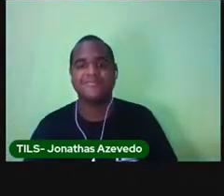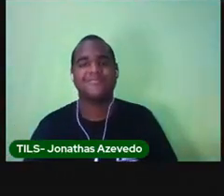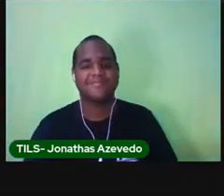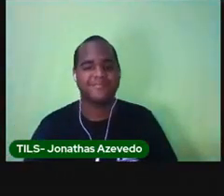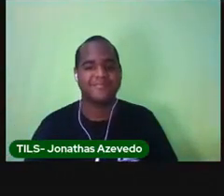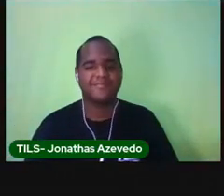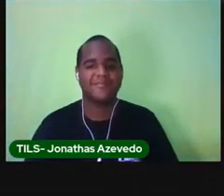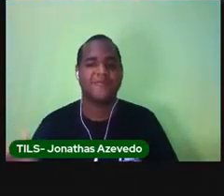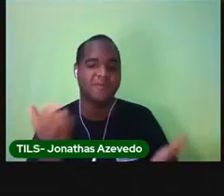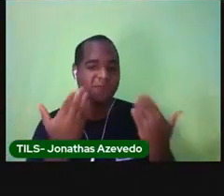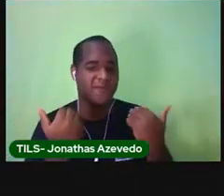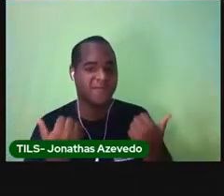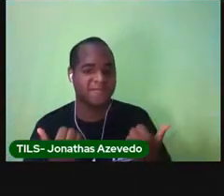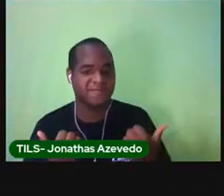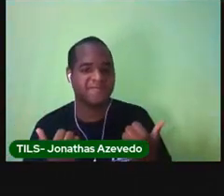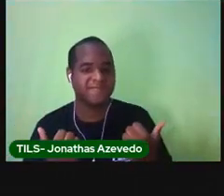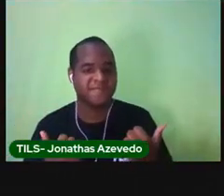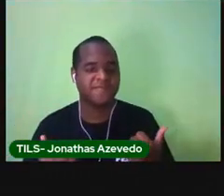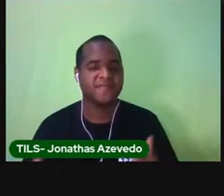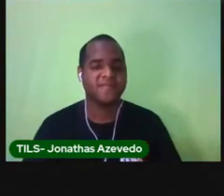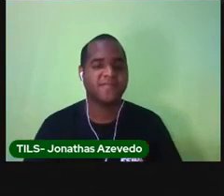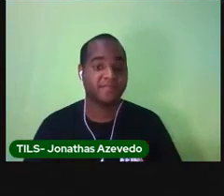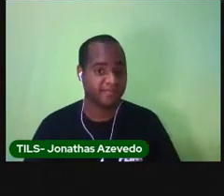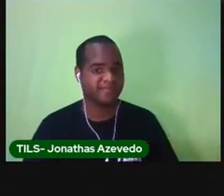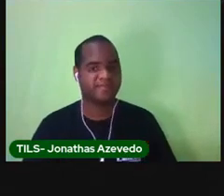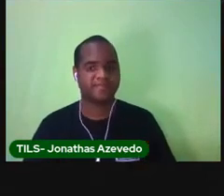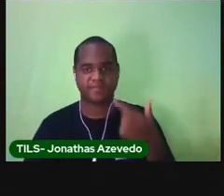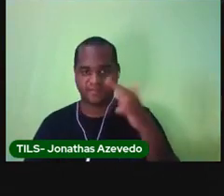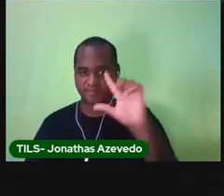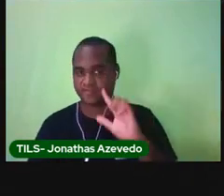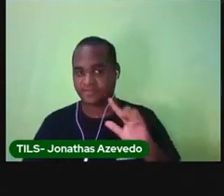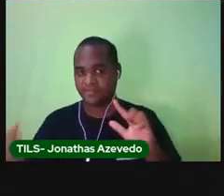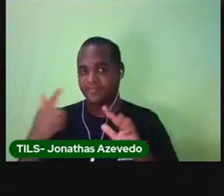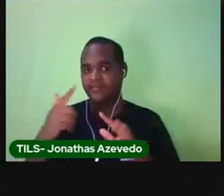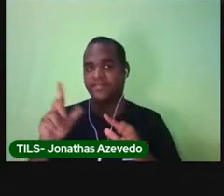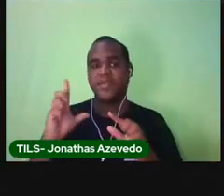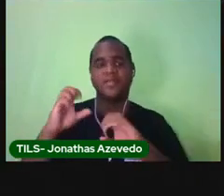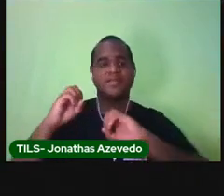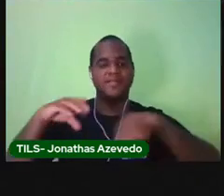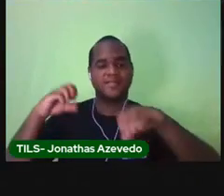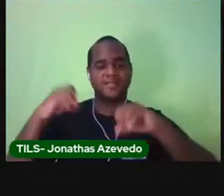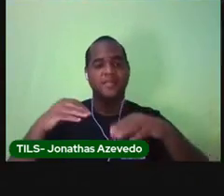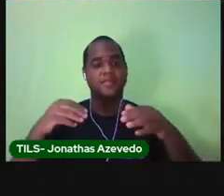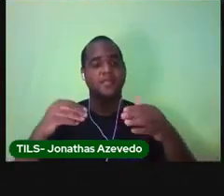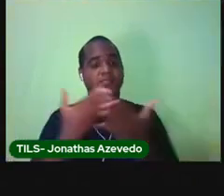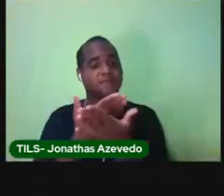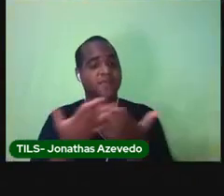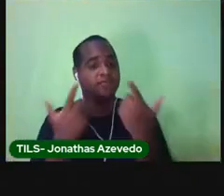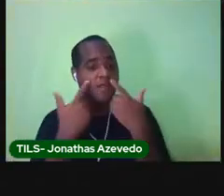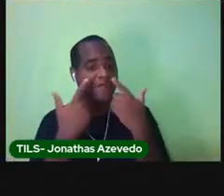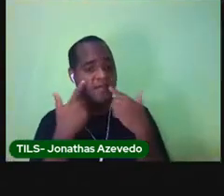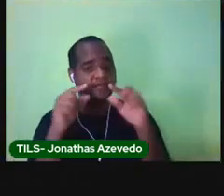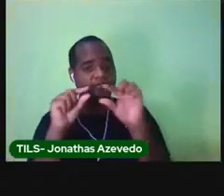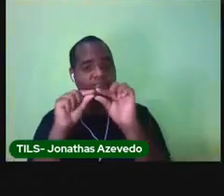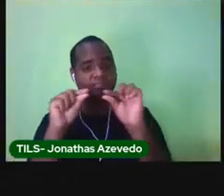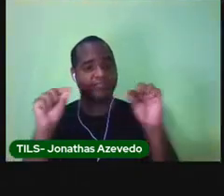vamos lá. Na última aula, nós vimos a linha do tempo.